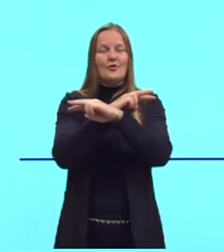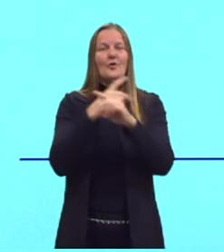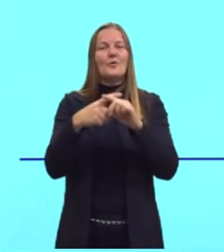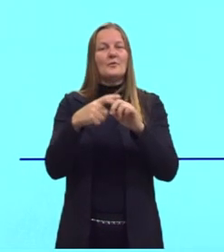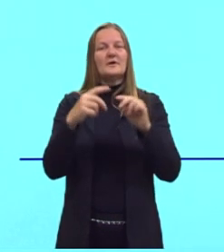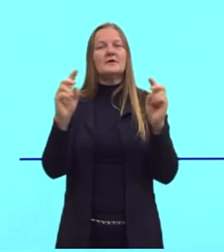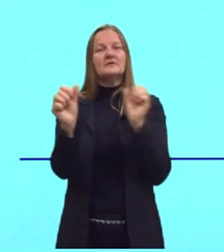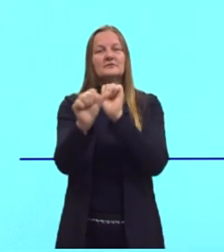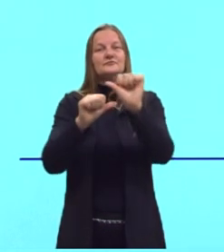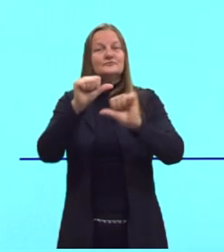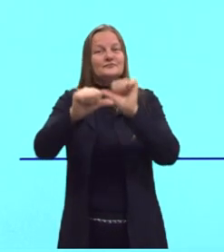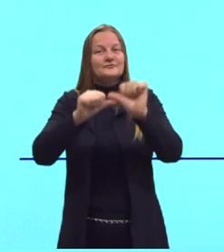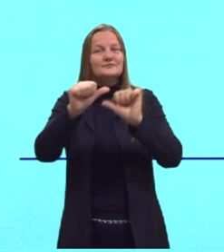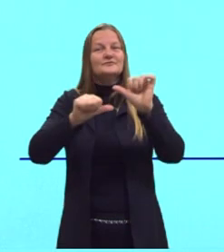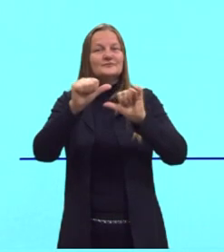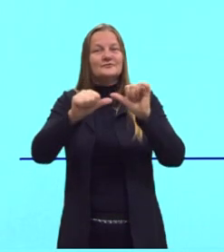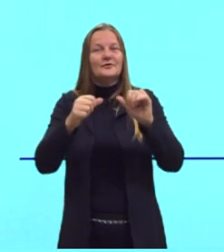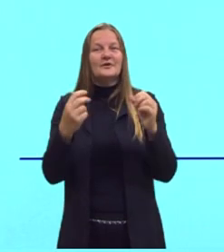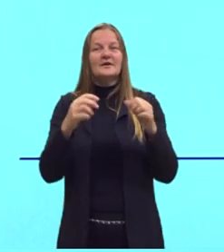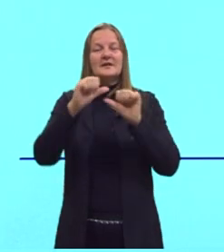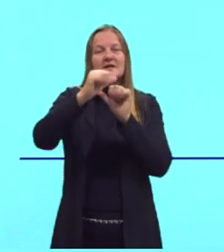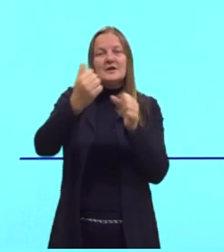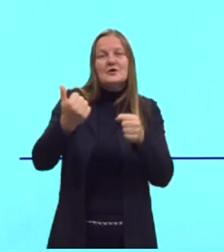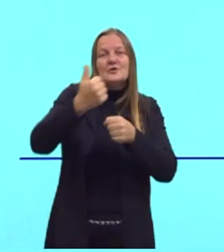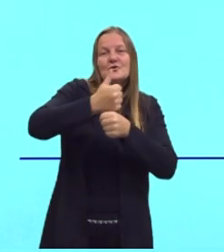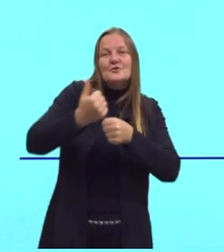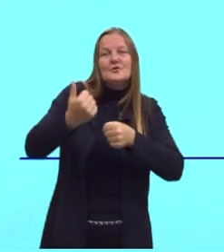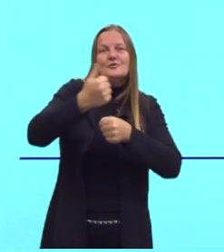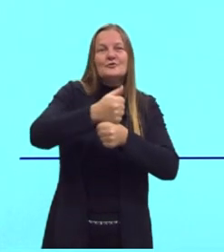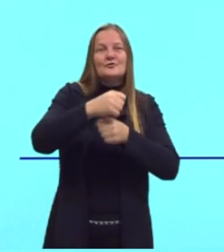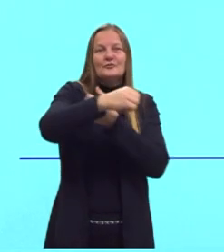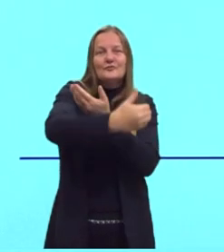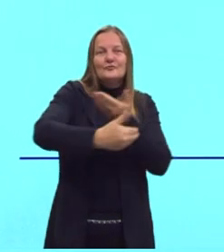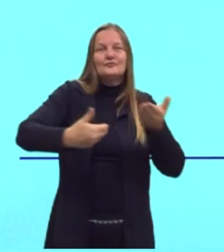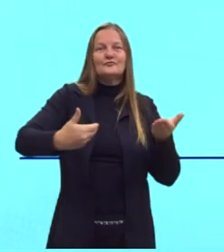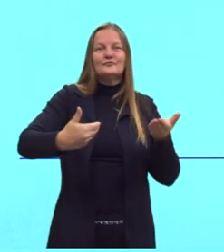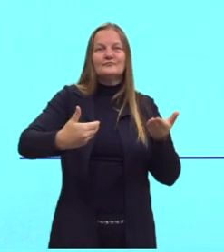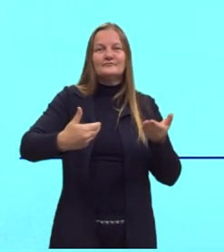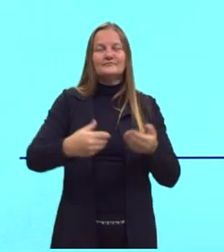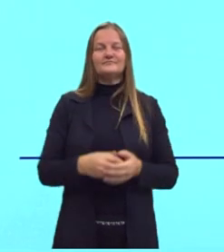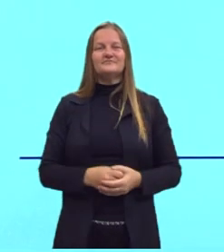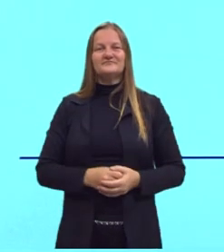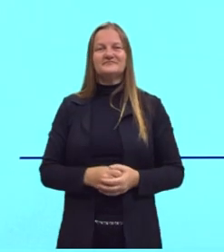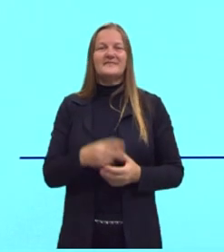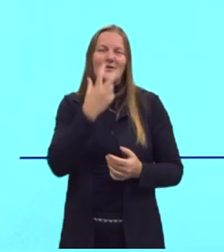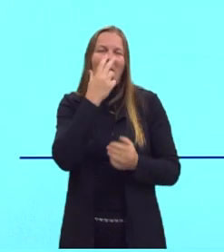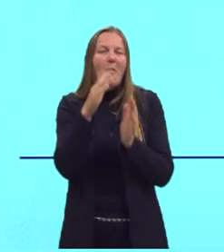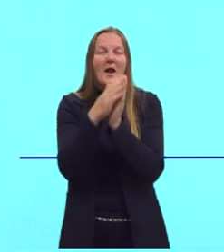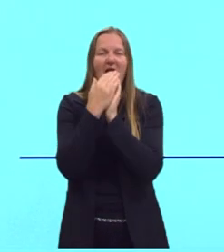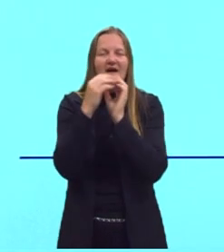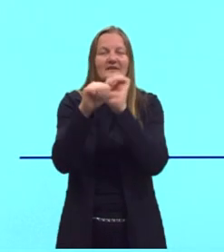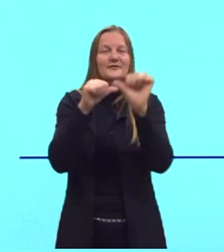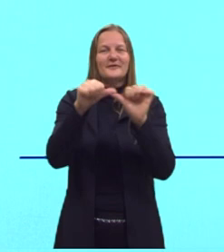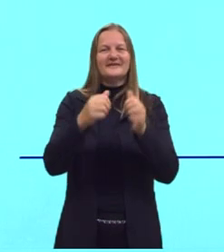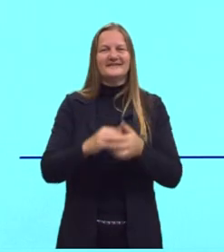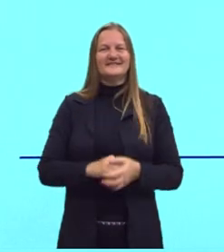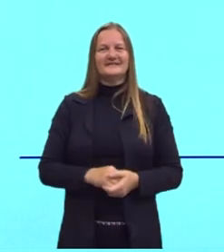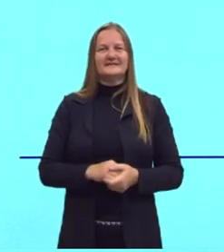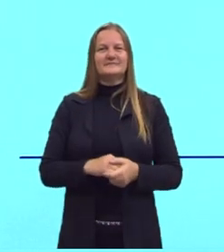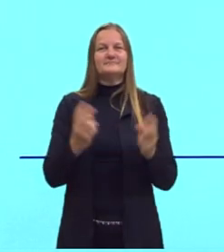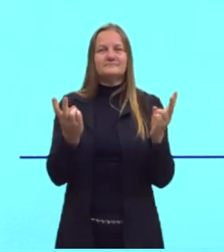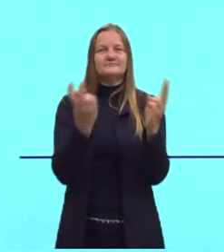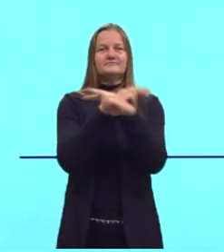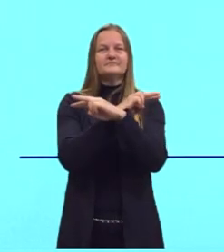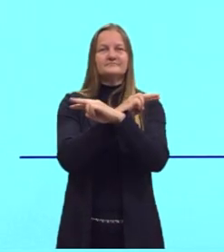preferidos. Ou seja, eles permutaram, né? Como se a gente trocasse nosso lanche. Tendo uma dupla